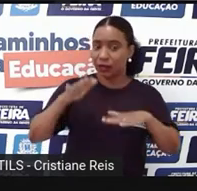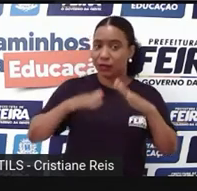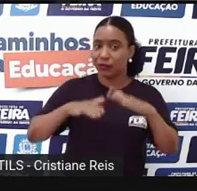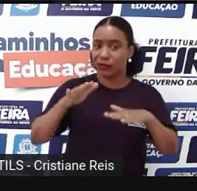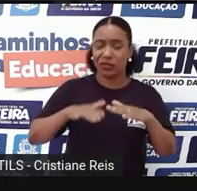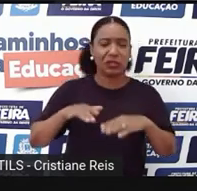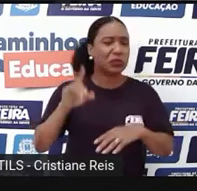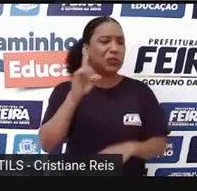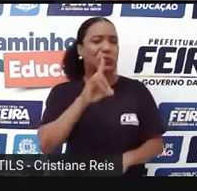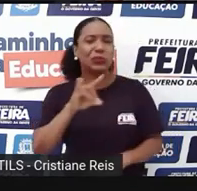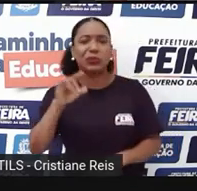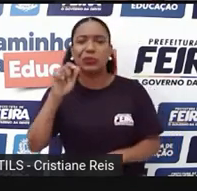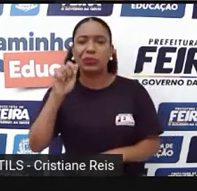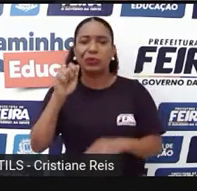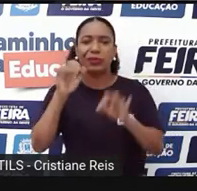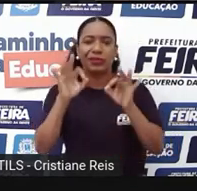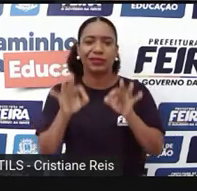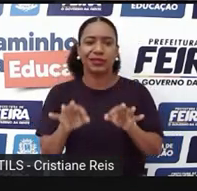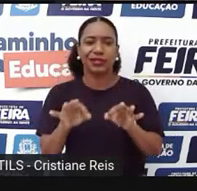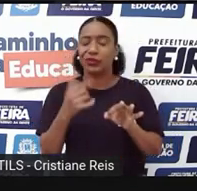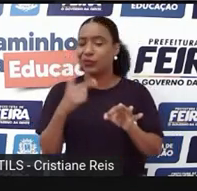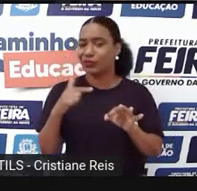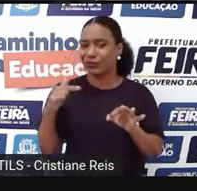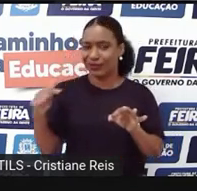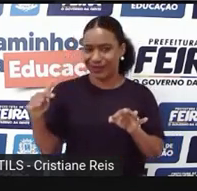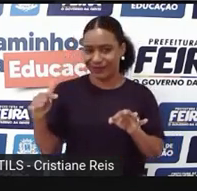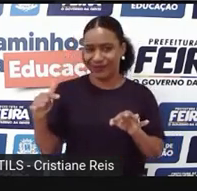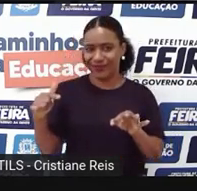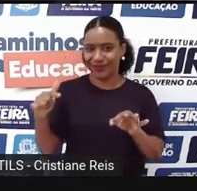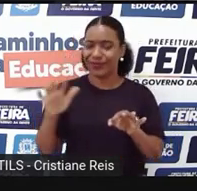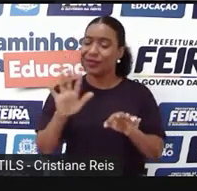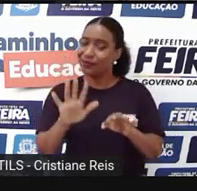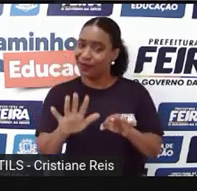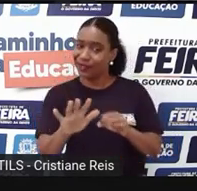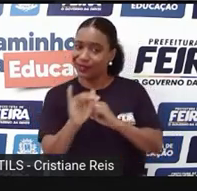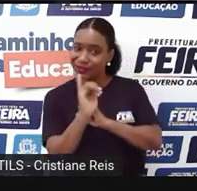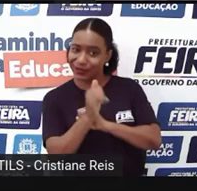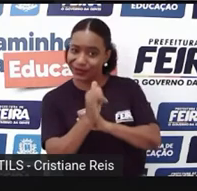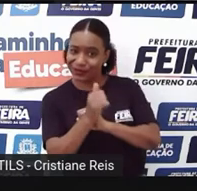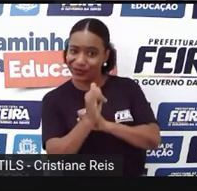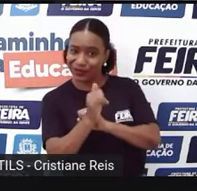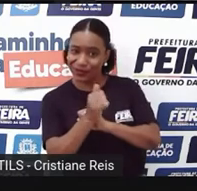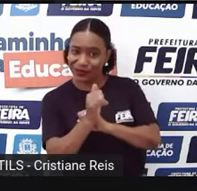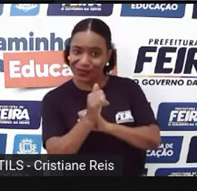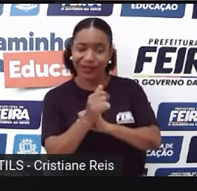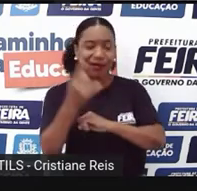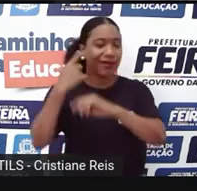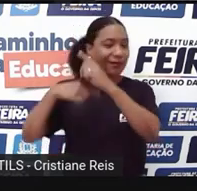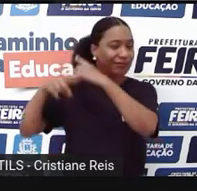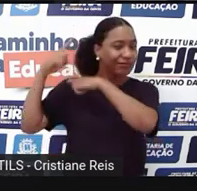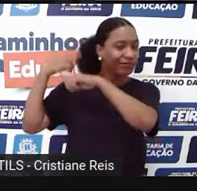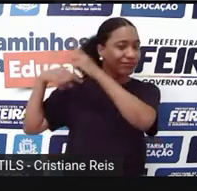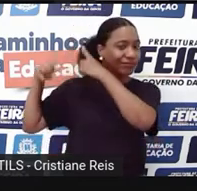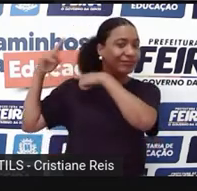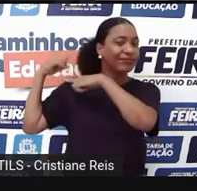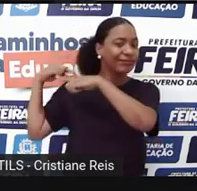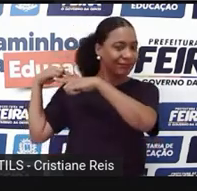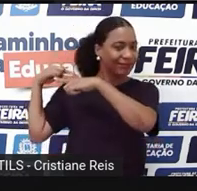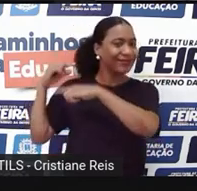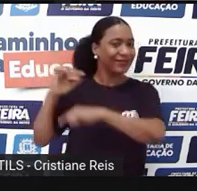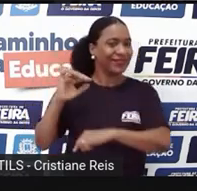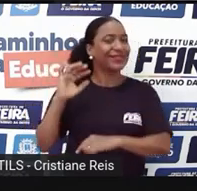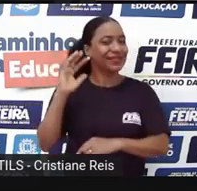ela não aparece especificamente na história, mas nós já sabemos que, implicitamente,